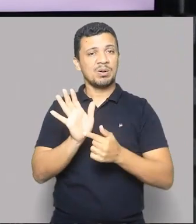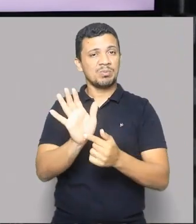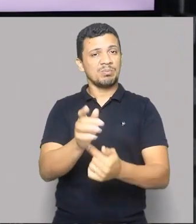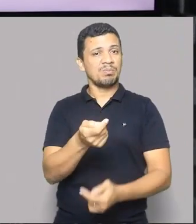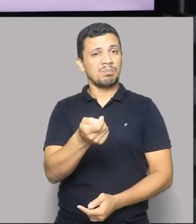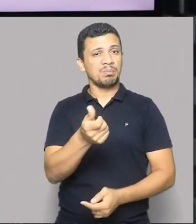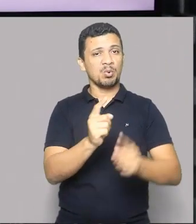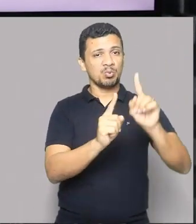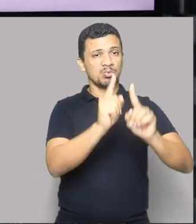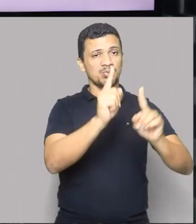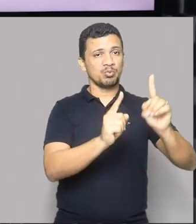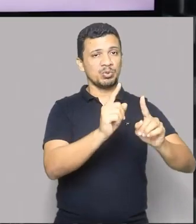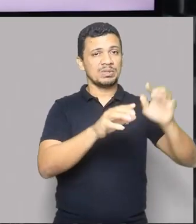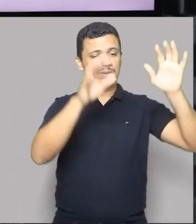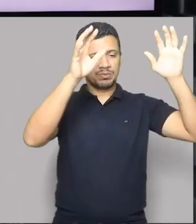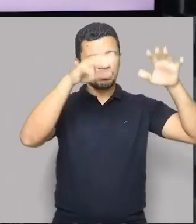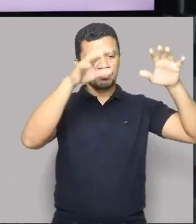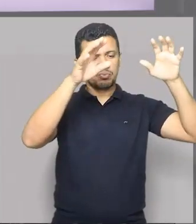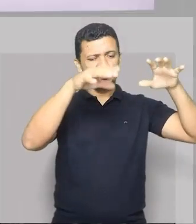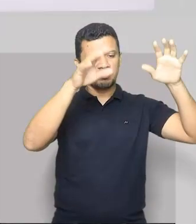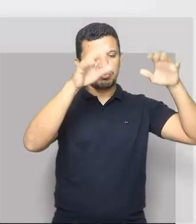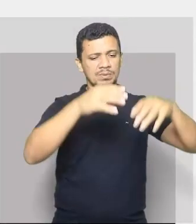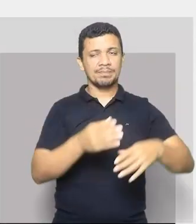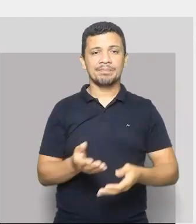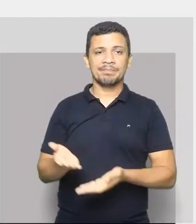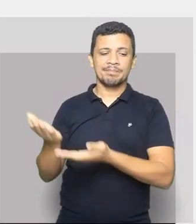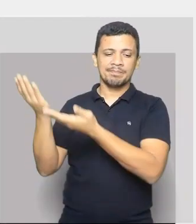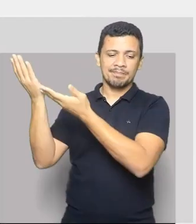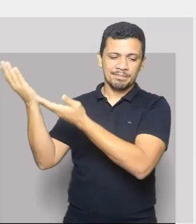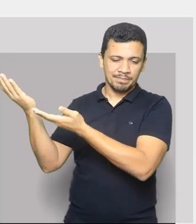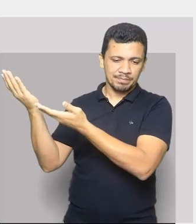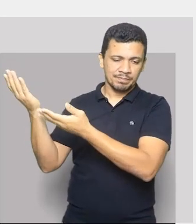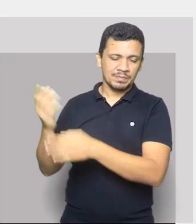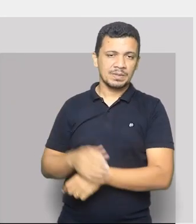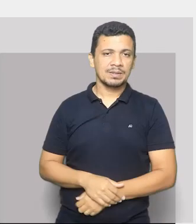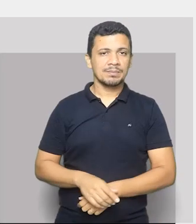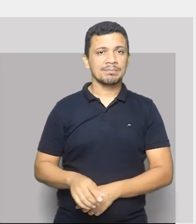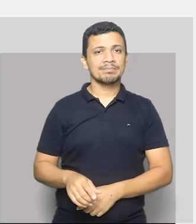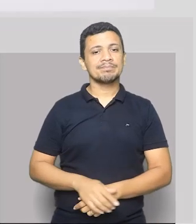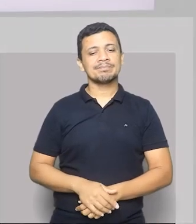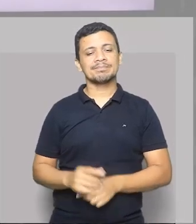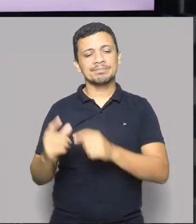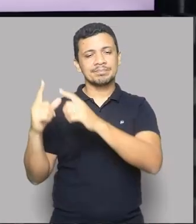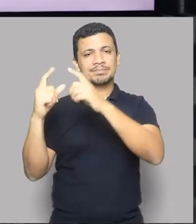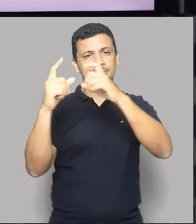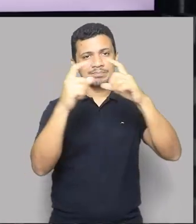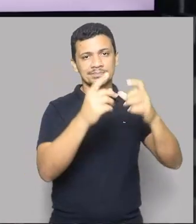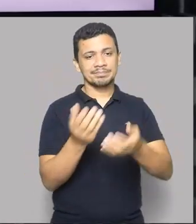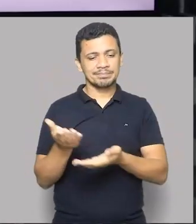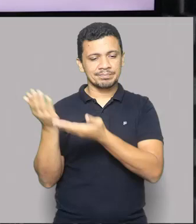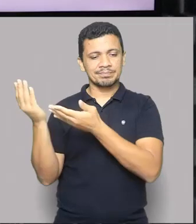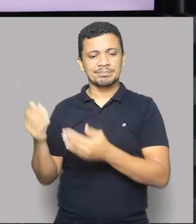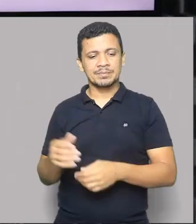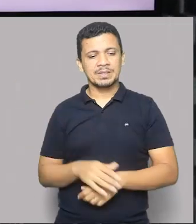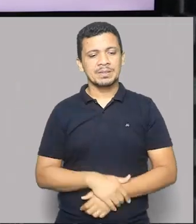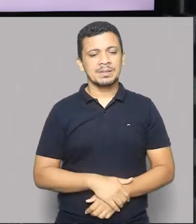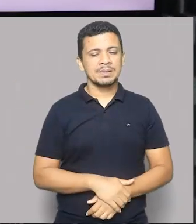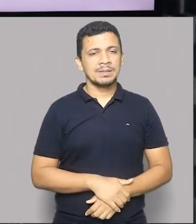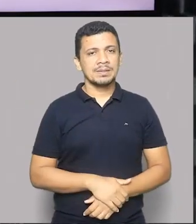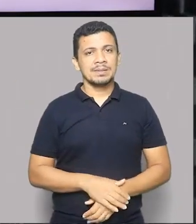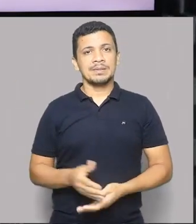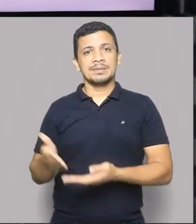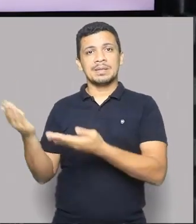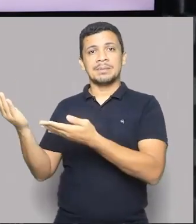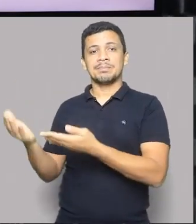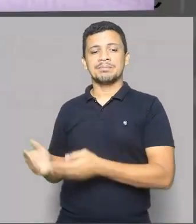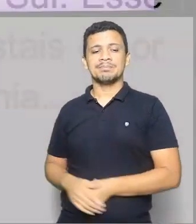de chuvas. Está aqui uma imagem típica da nossa caatinga, do nosso sertão. Aí